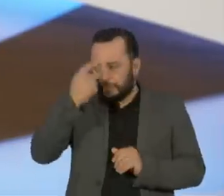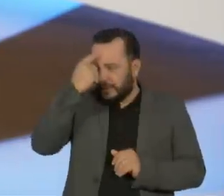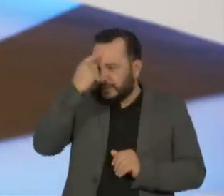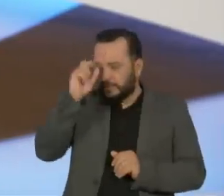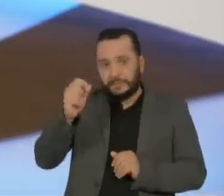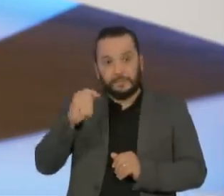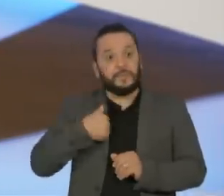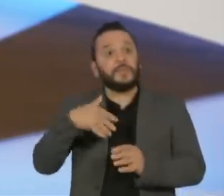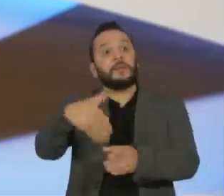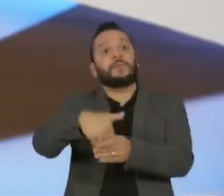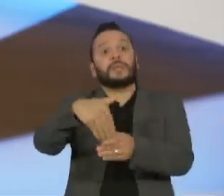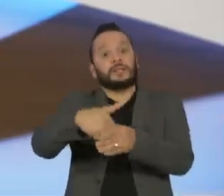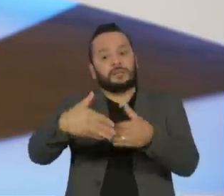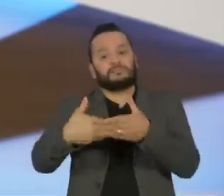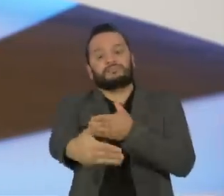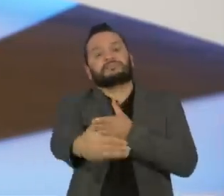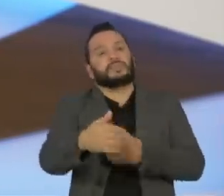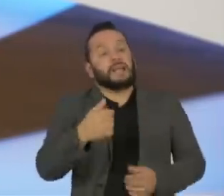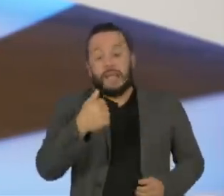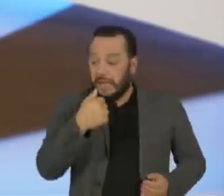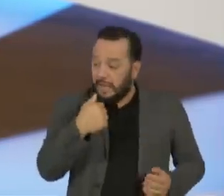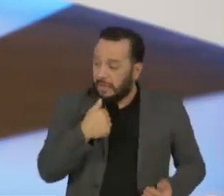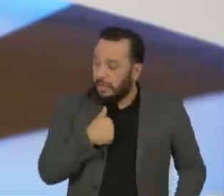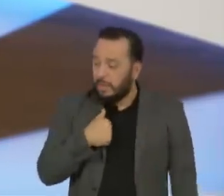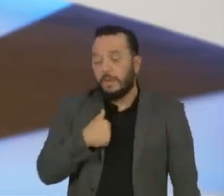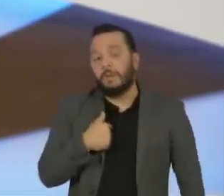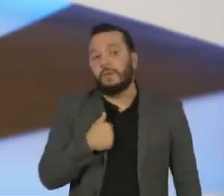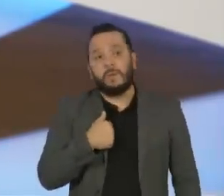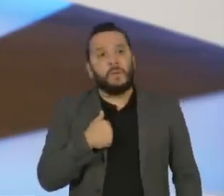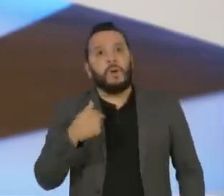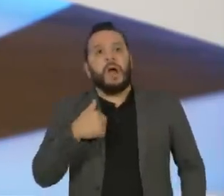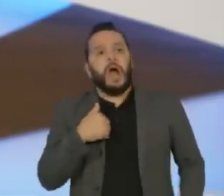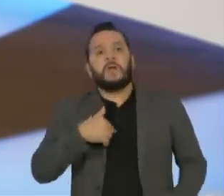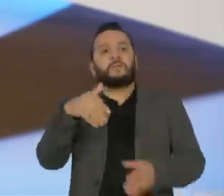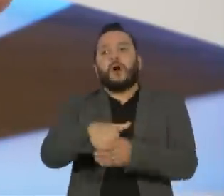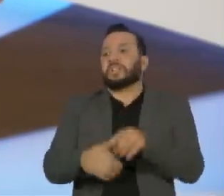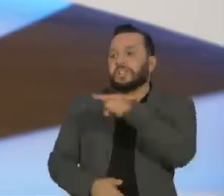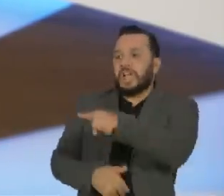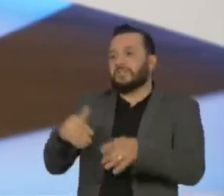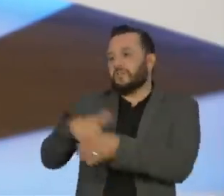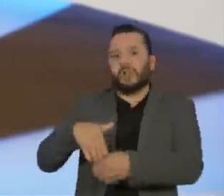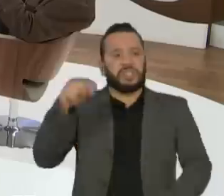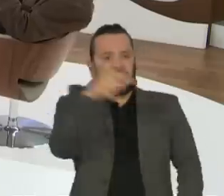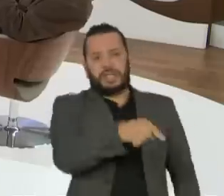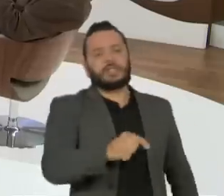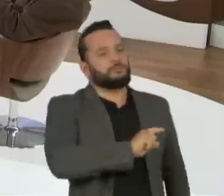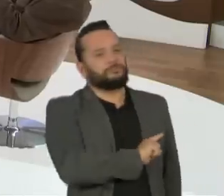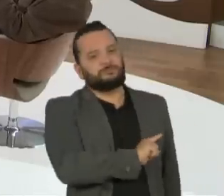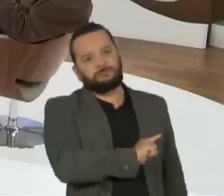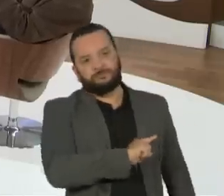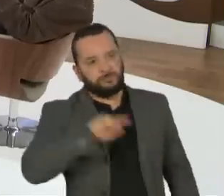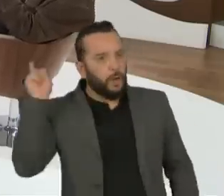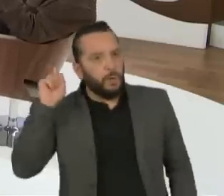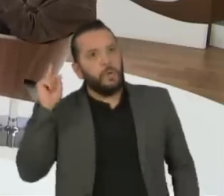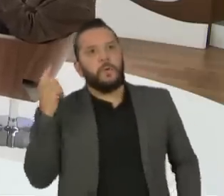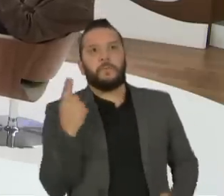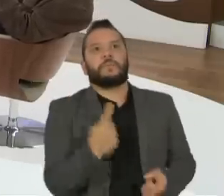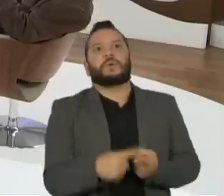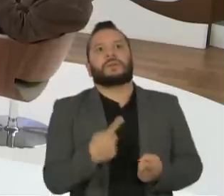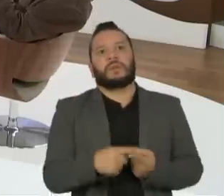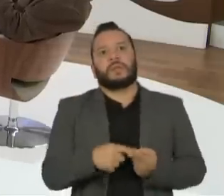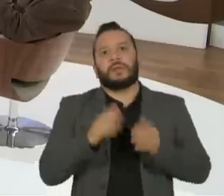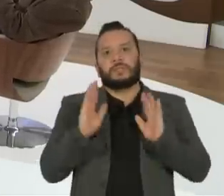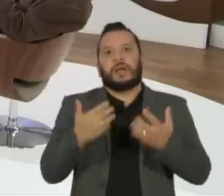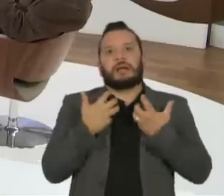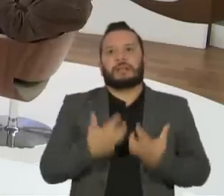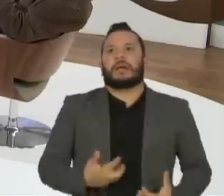vier uma próxima eleição, eu não me vejo dizendo, ó, vote nesse, eu vote naquele, porque eu já estou muito escaldado em relação a Eu